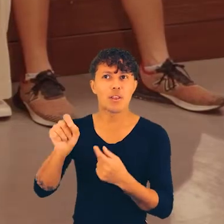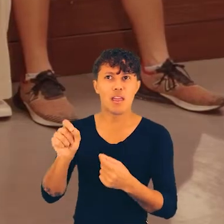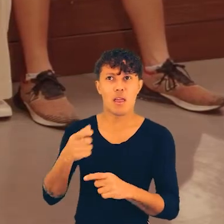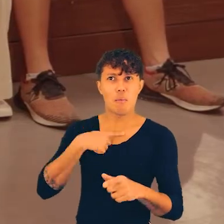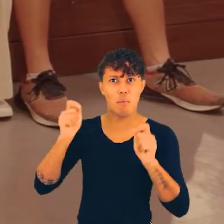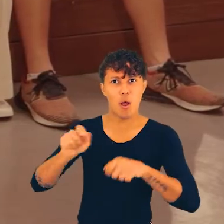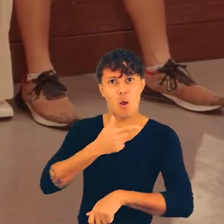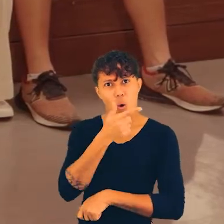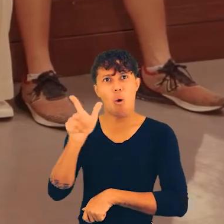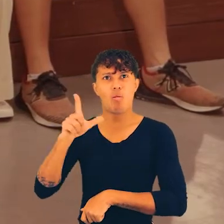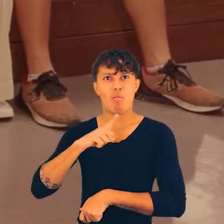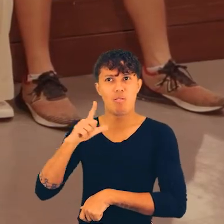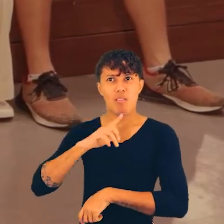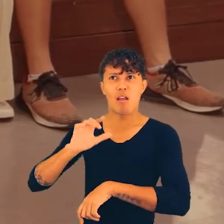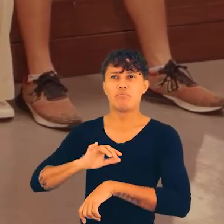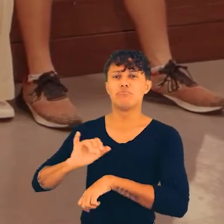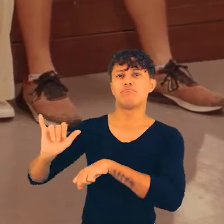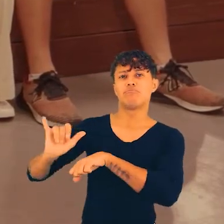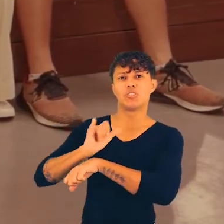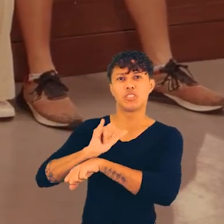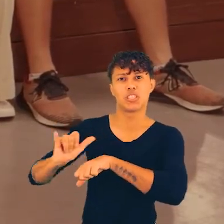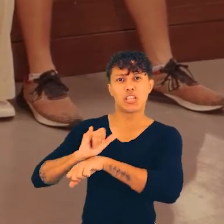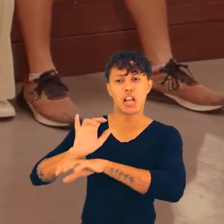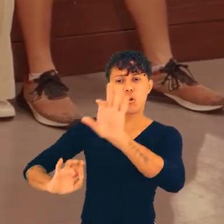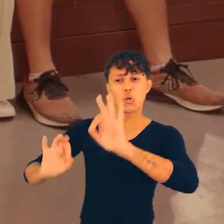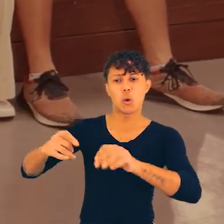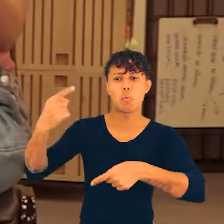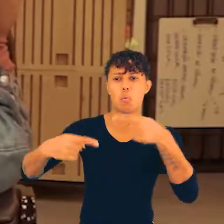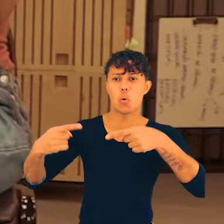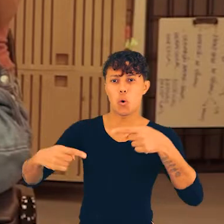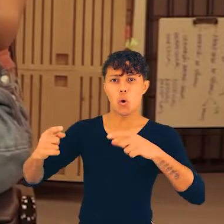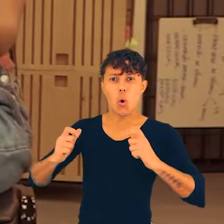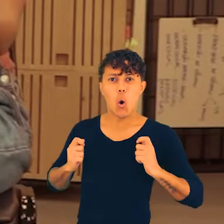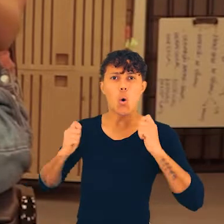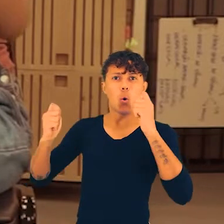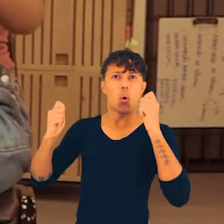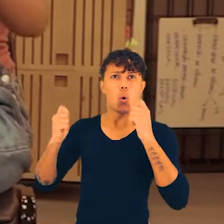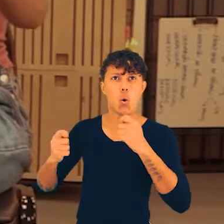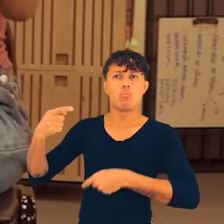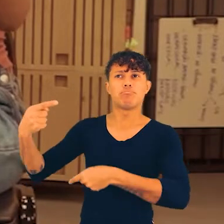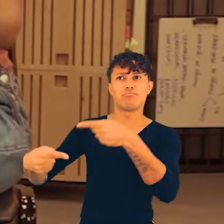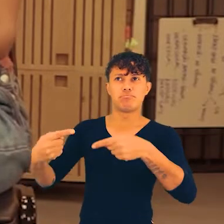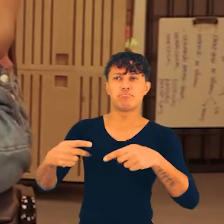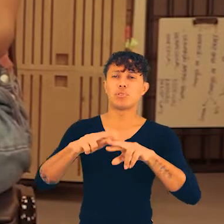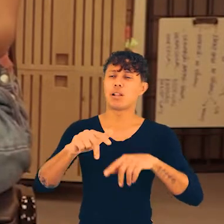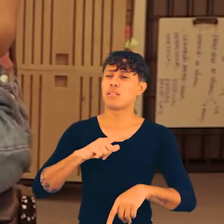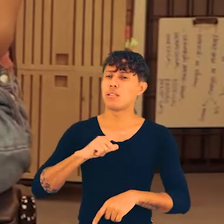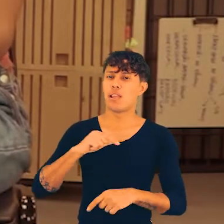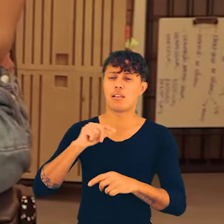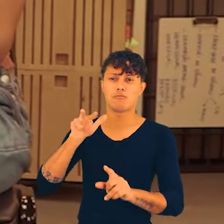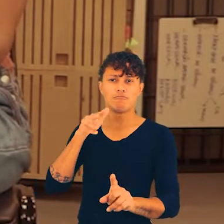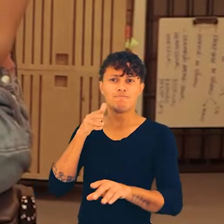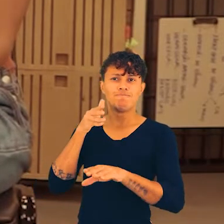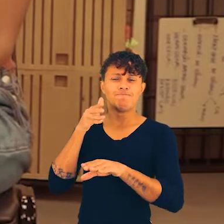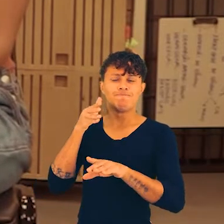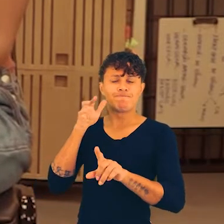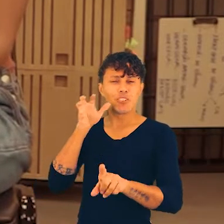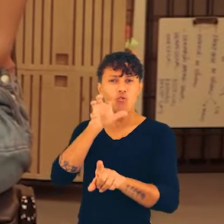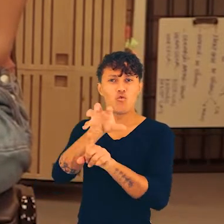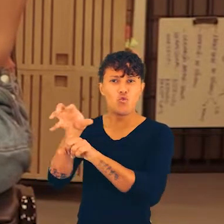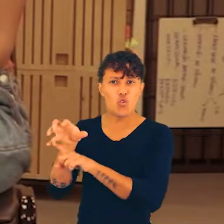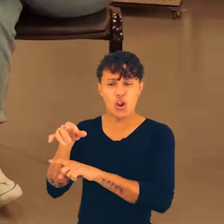vocês para mostrar uma outra possibilidade de organização social política, de ativismo político, que tem